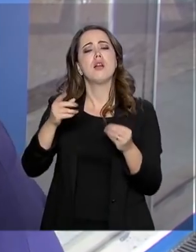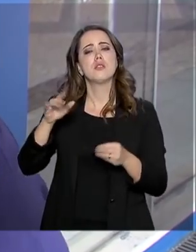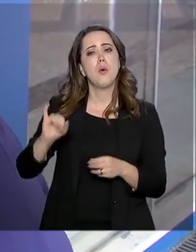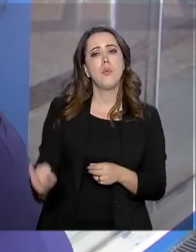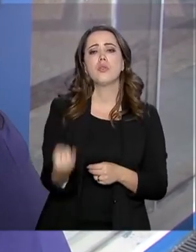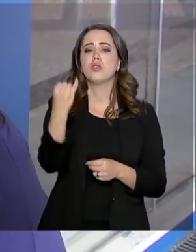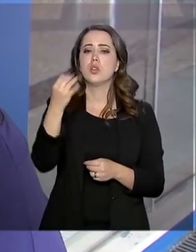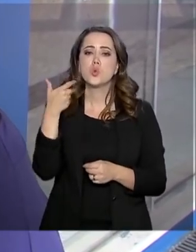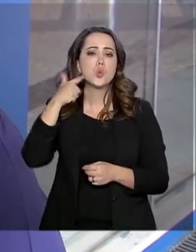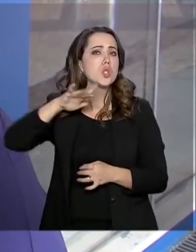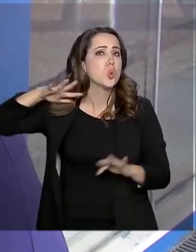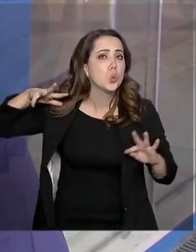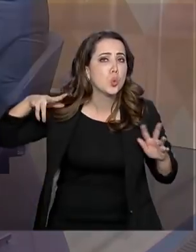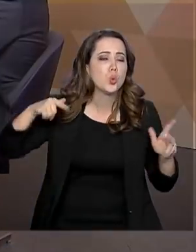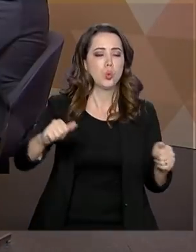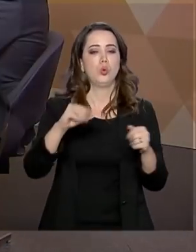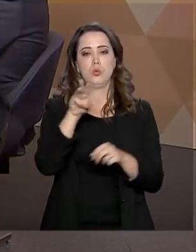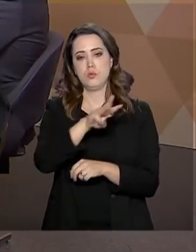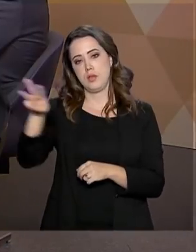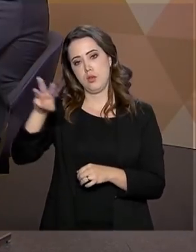de conseguir tudo pela internet.